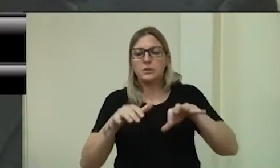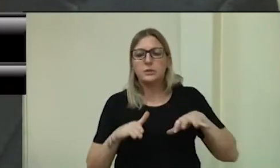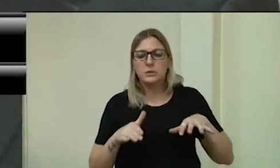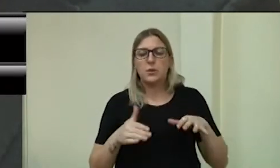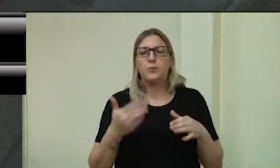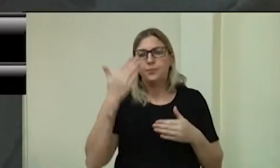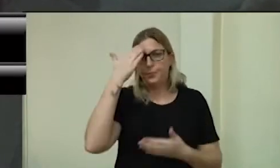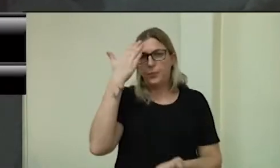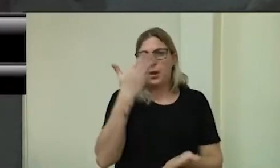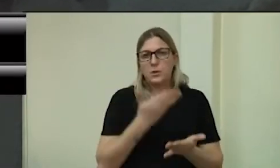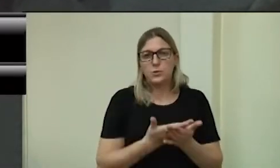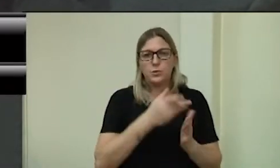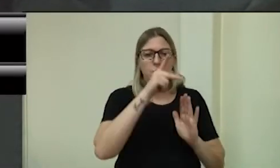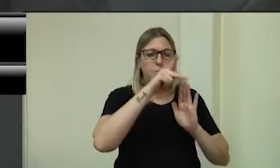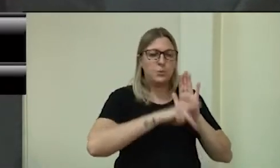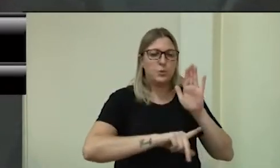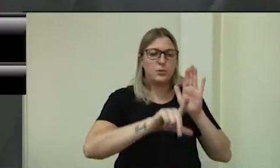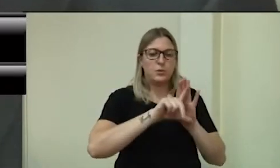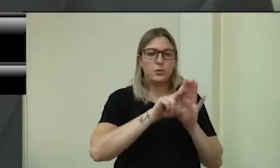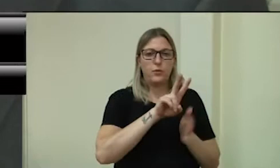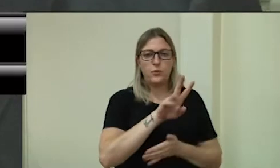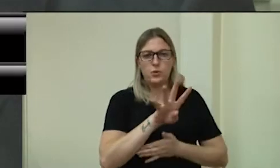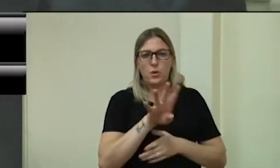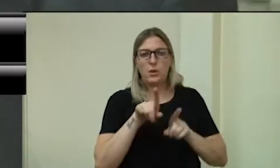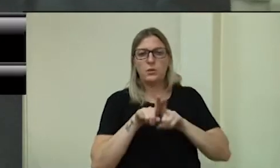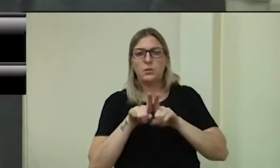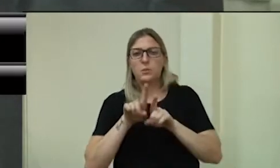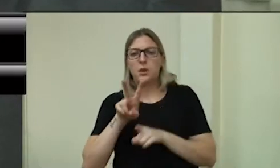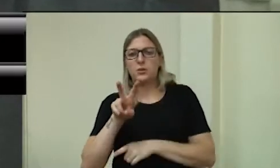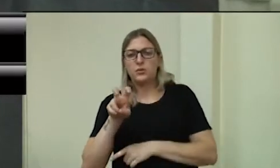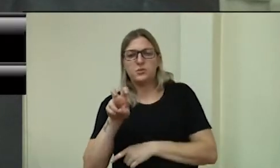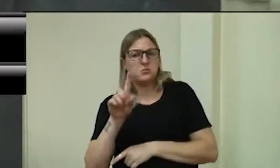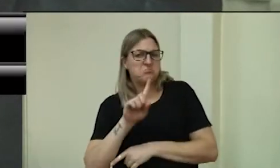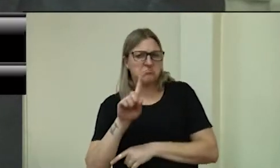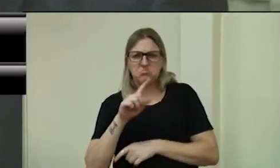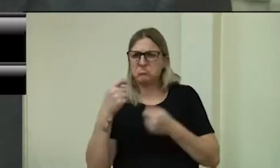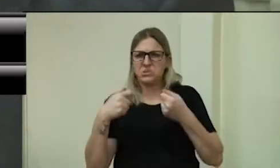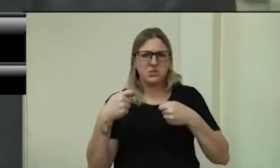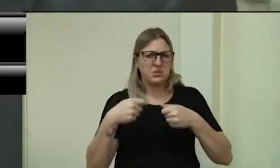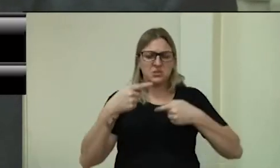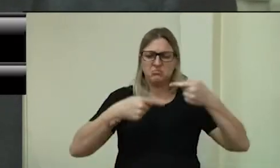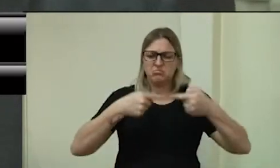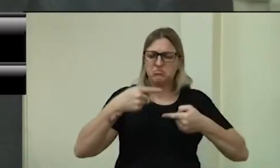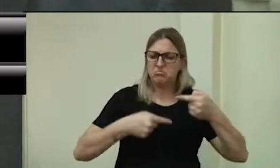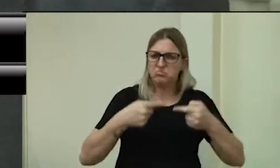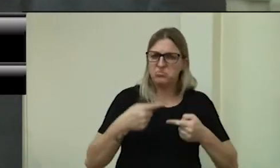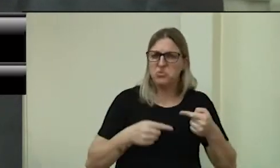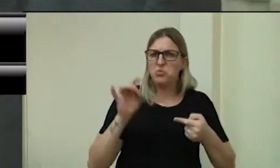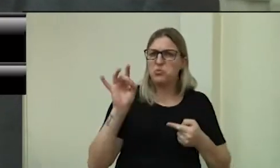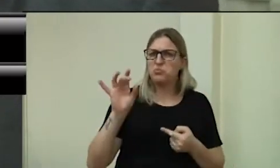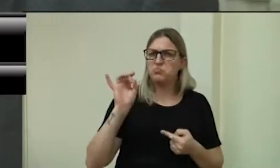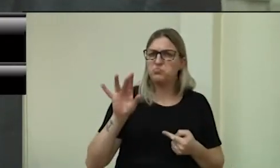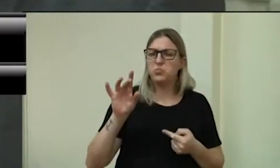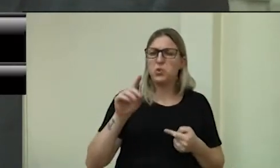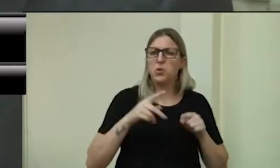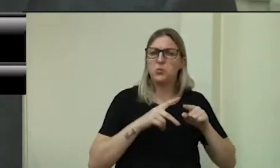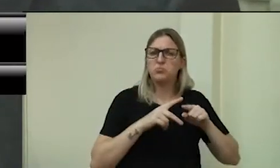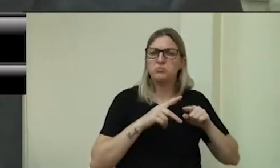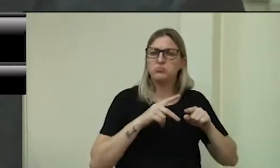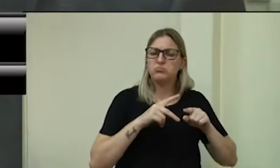que o projeto de lei 24 e 25 não tenha muito o que a gente discutir. é uma questão só de corrigir um